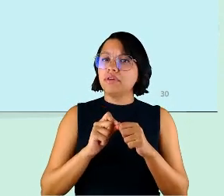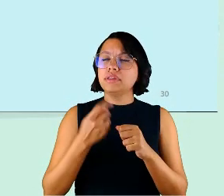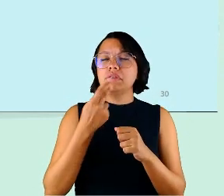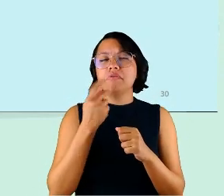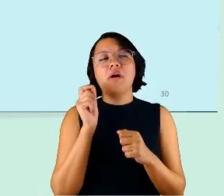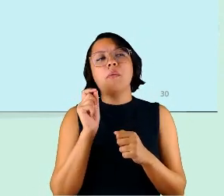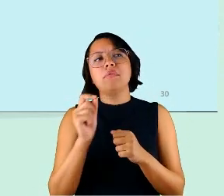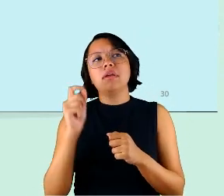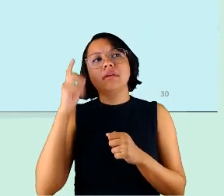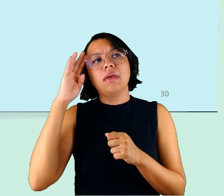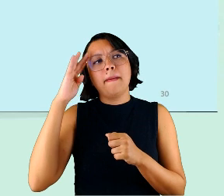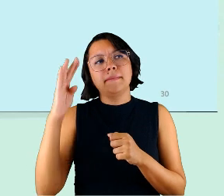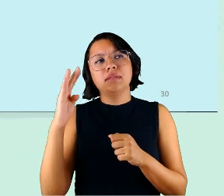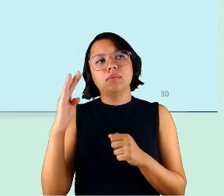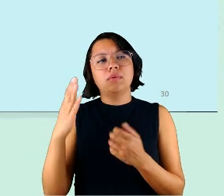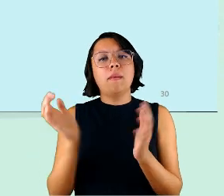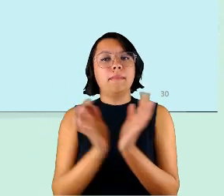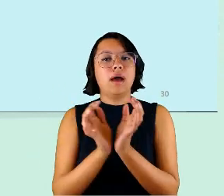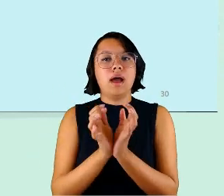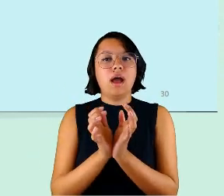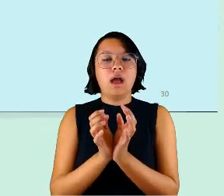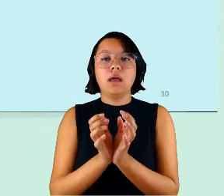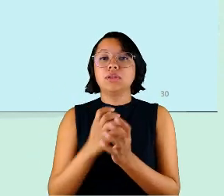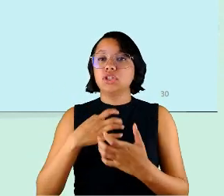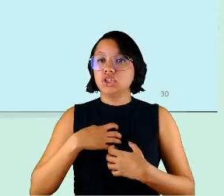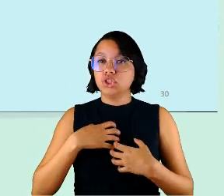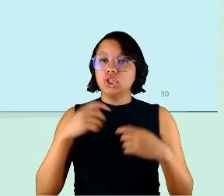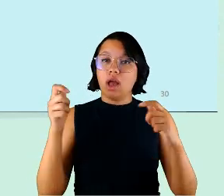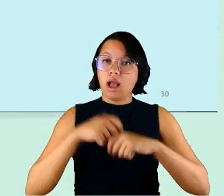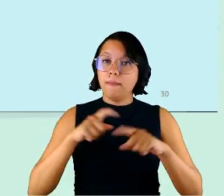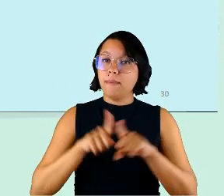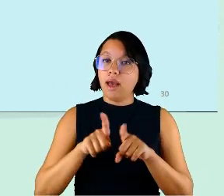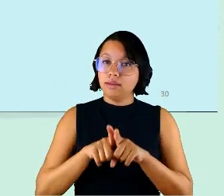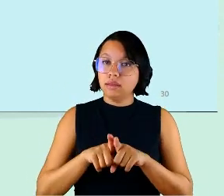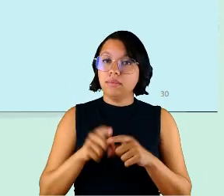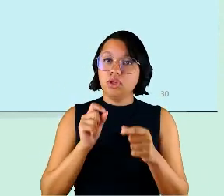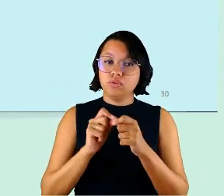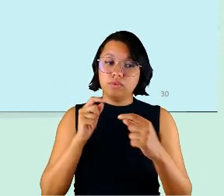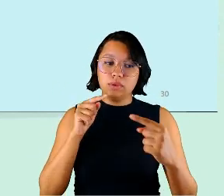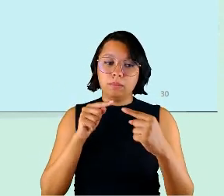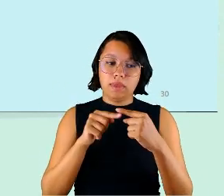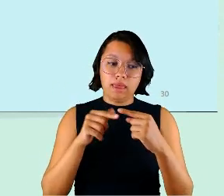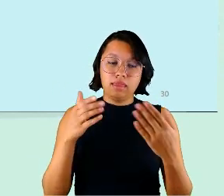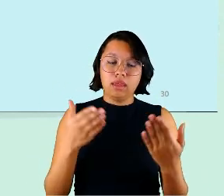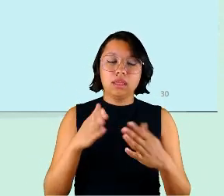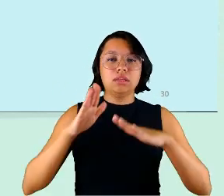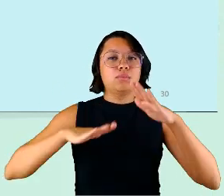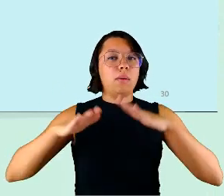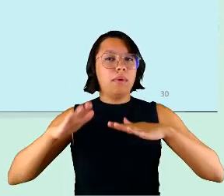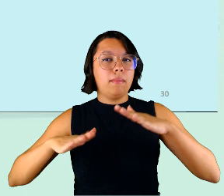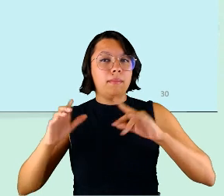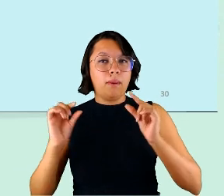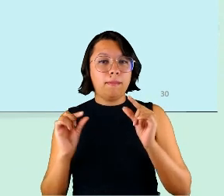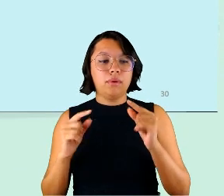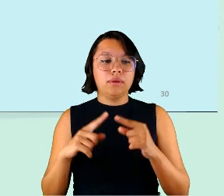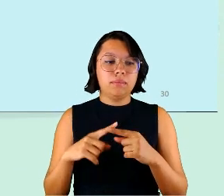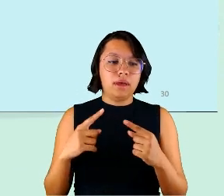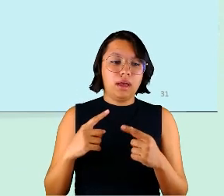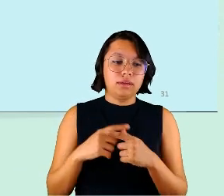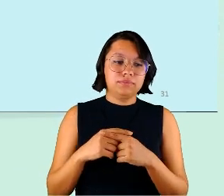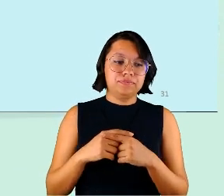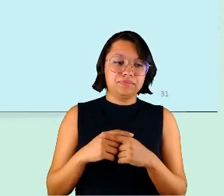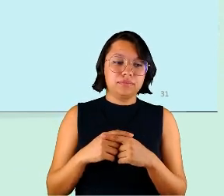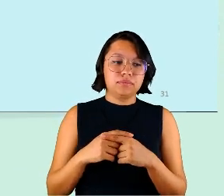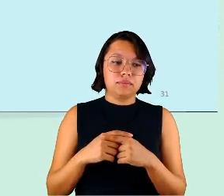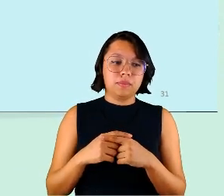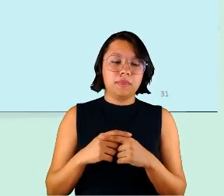momento que elas também se sentiam capazes de estabelecer metas aqui com um pouquinho mais de variabilidade que